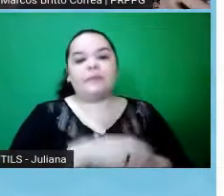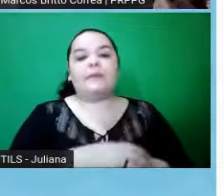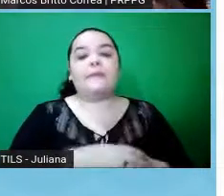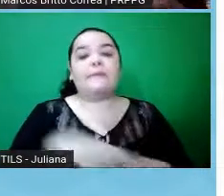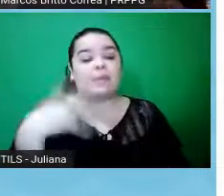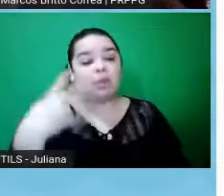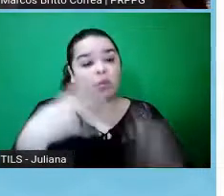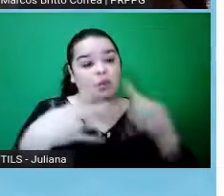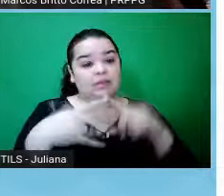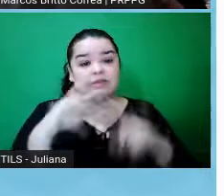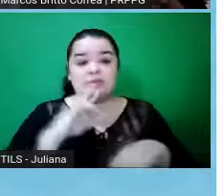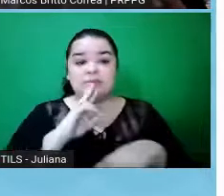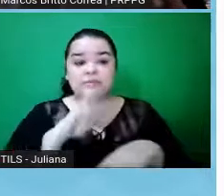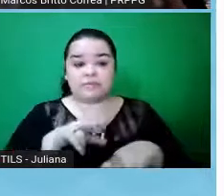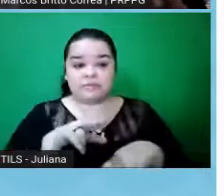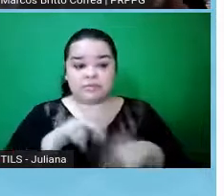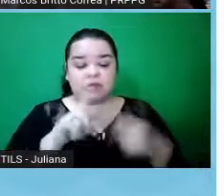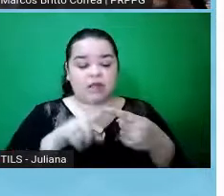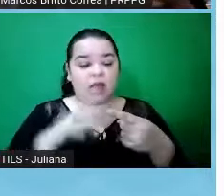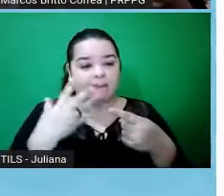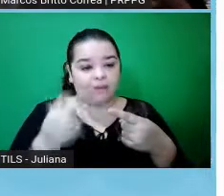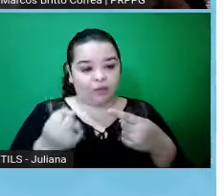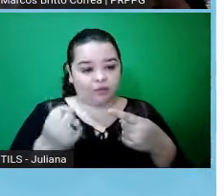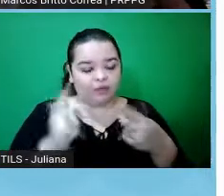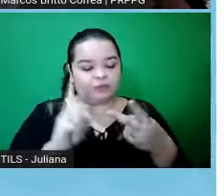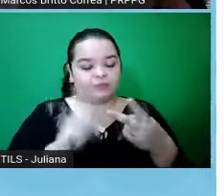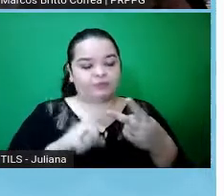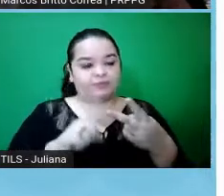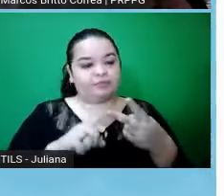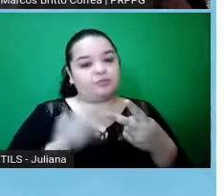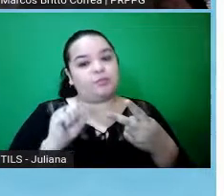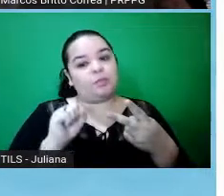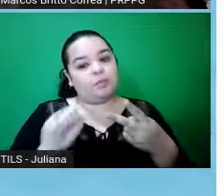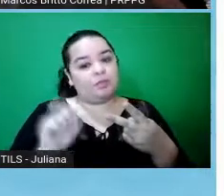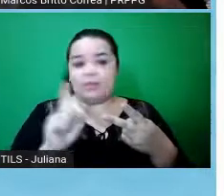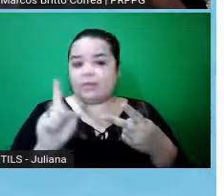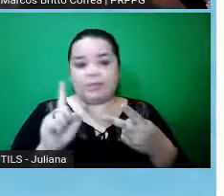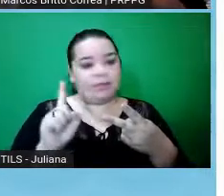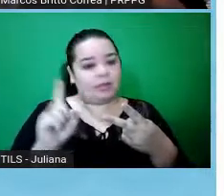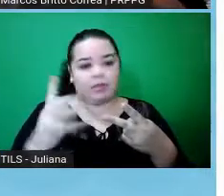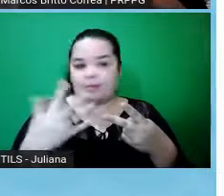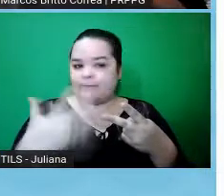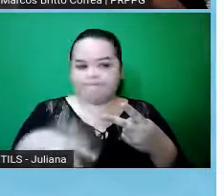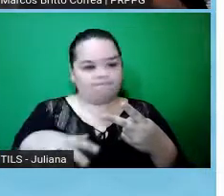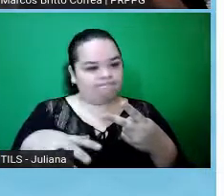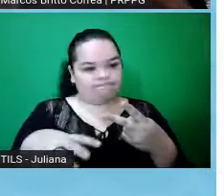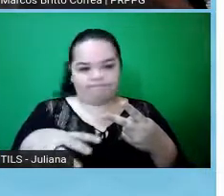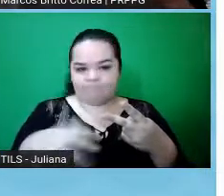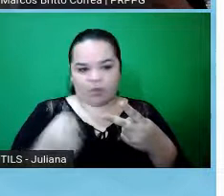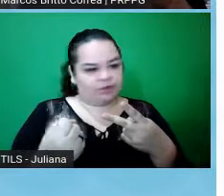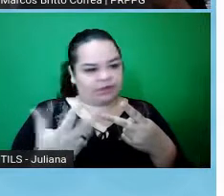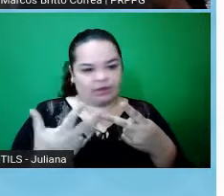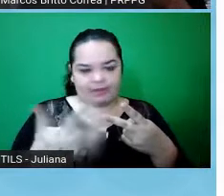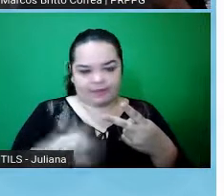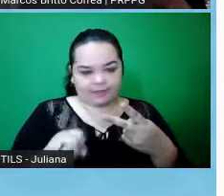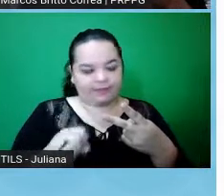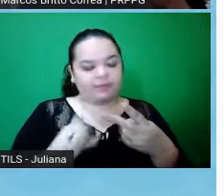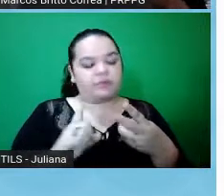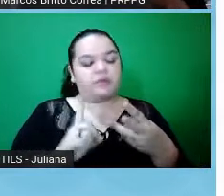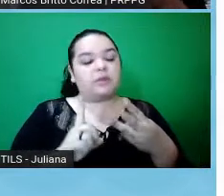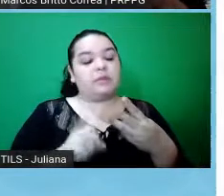possibilidades, tá, o projeto ser aprovado diretamente, o projeto ser não aprovado, tá, é importante que tenha